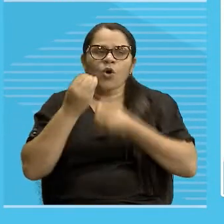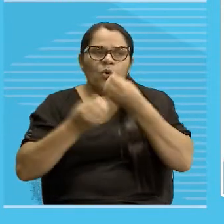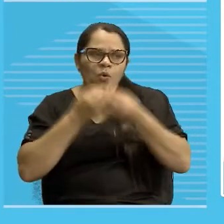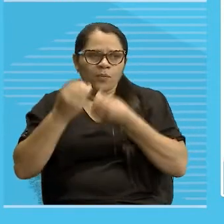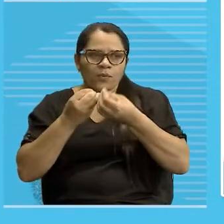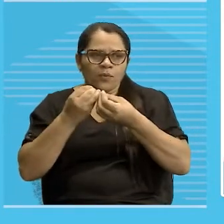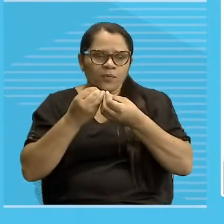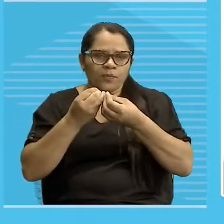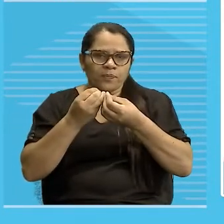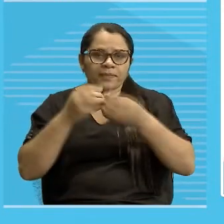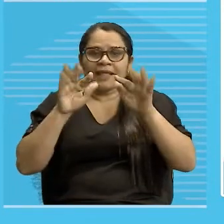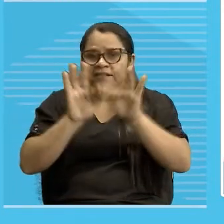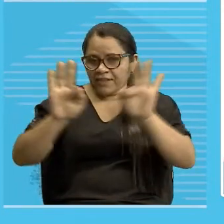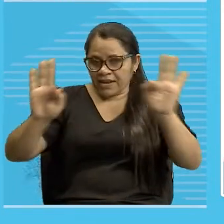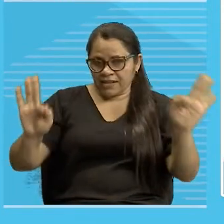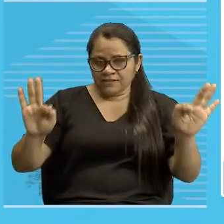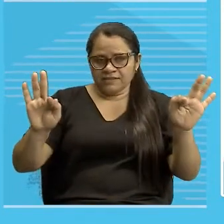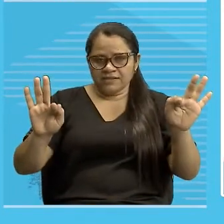Você vai dizer,